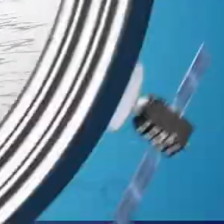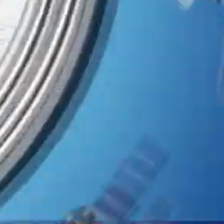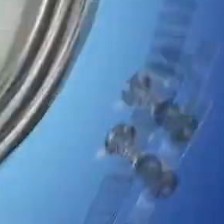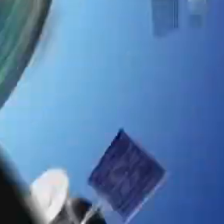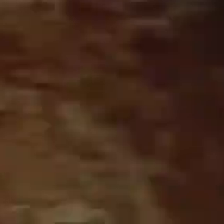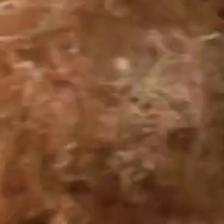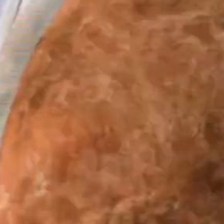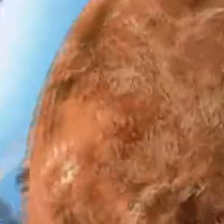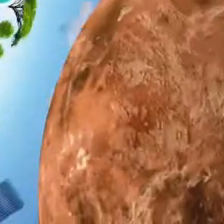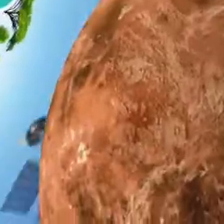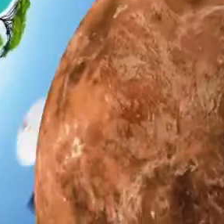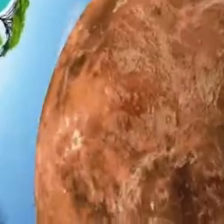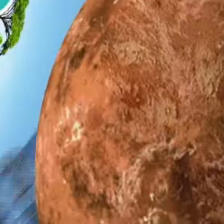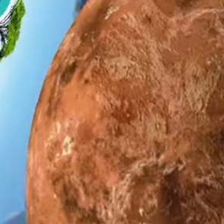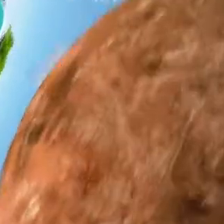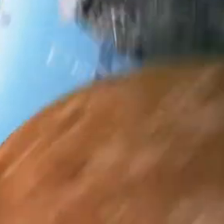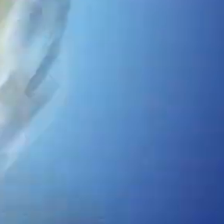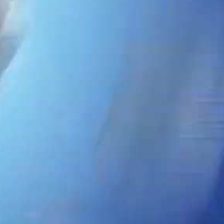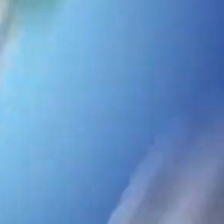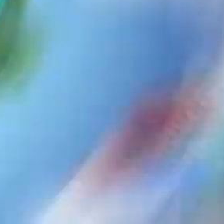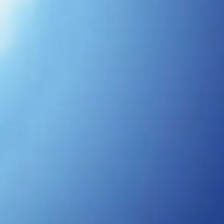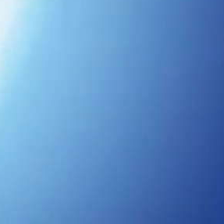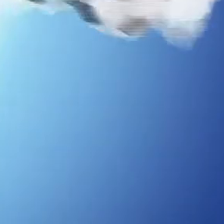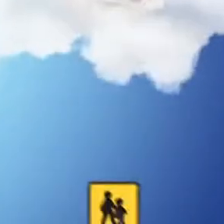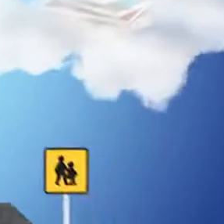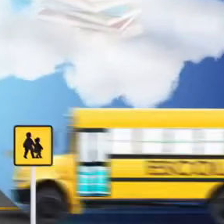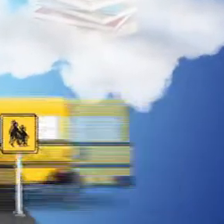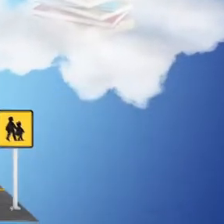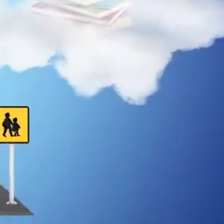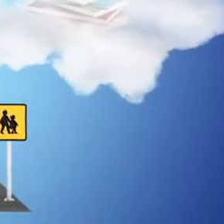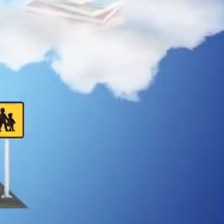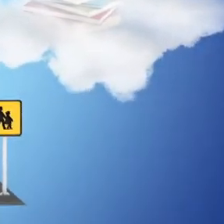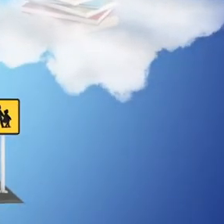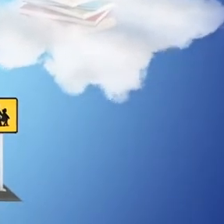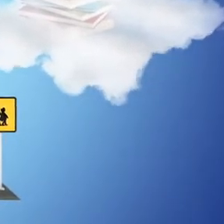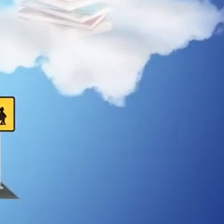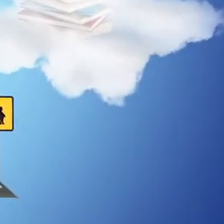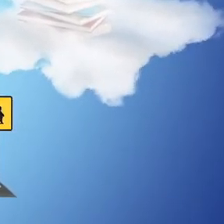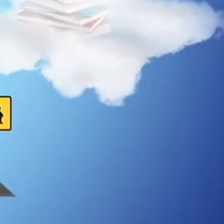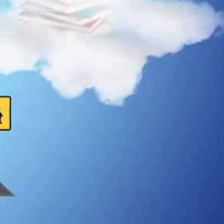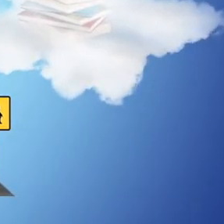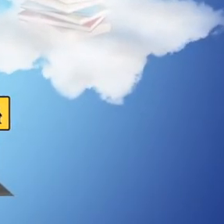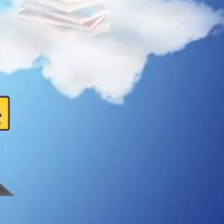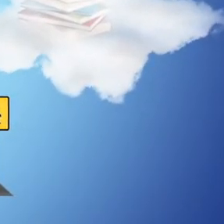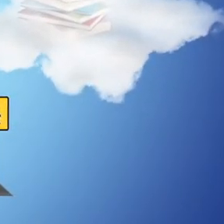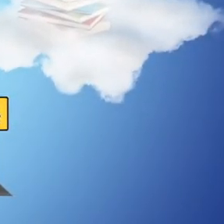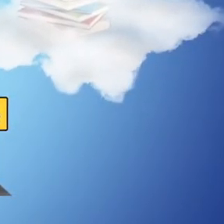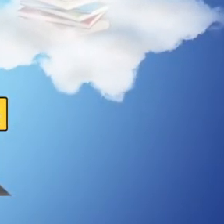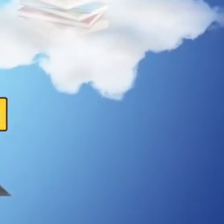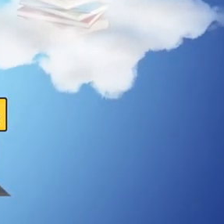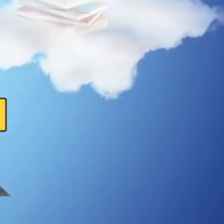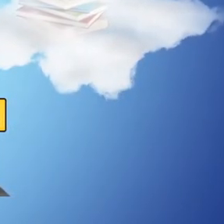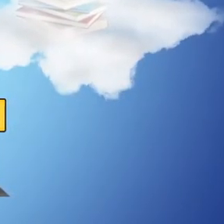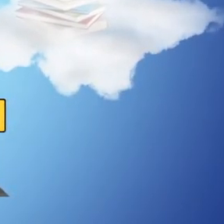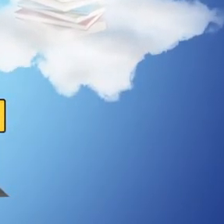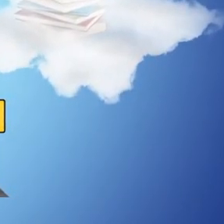Bons estudos e até lá.